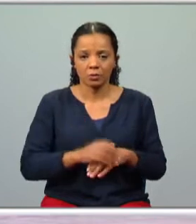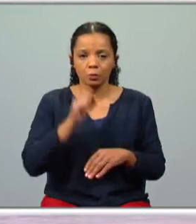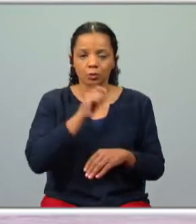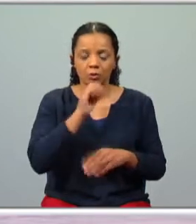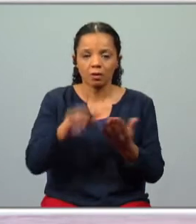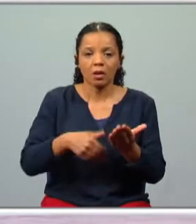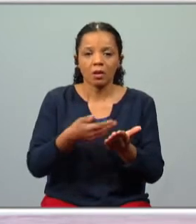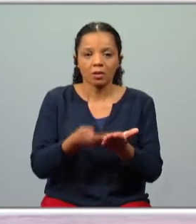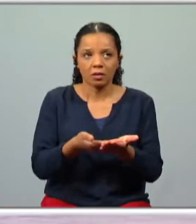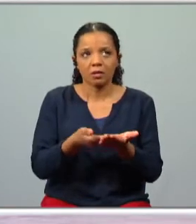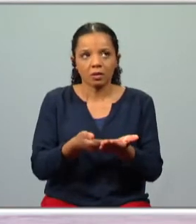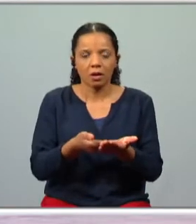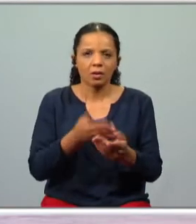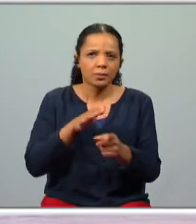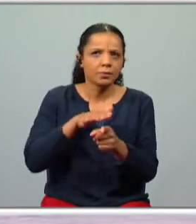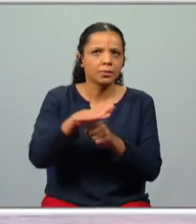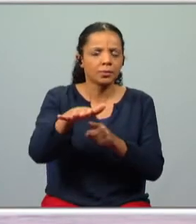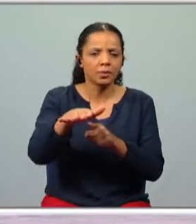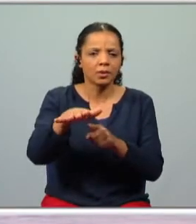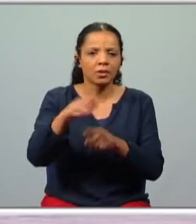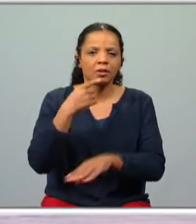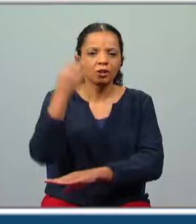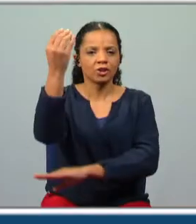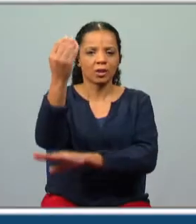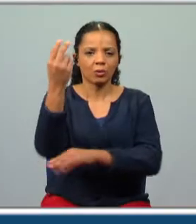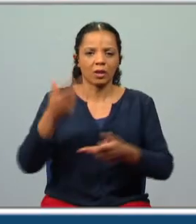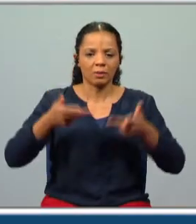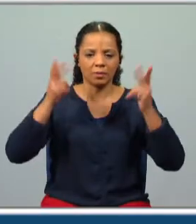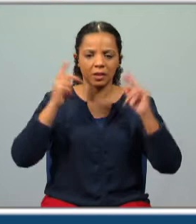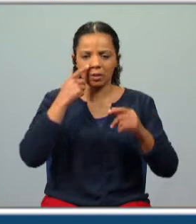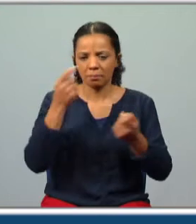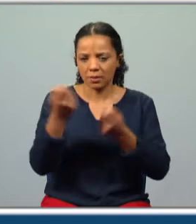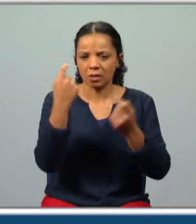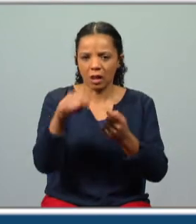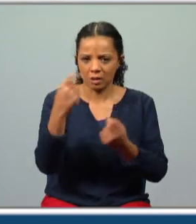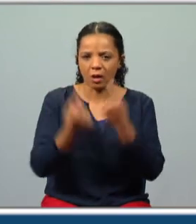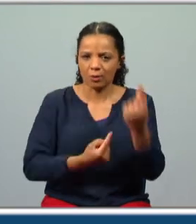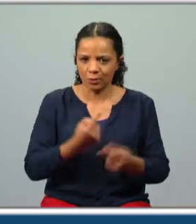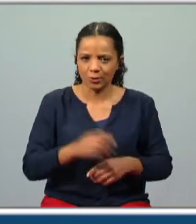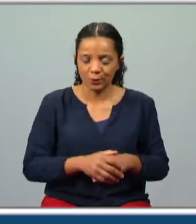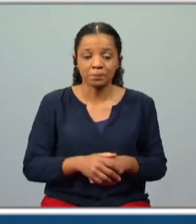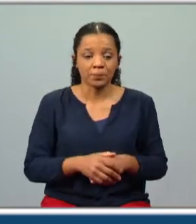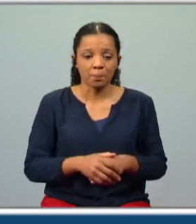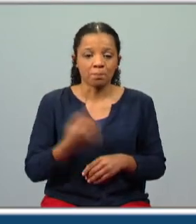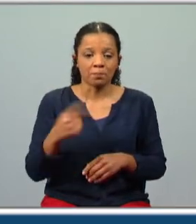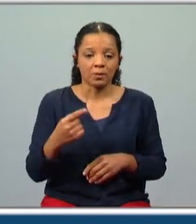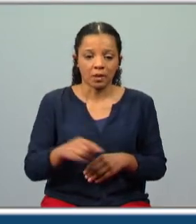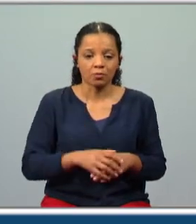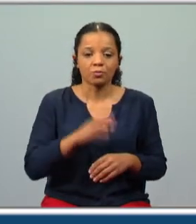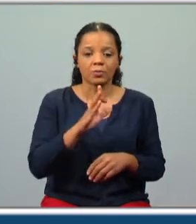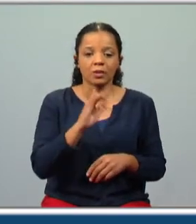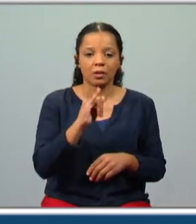inspirado a estátua da Liberdade. Imagina, e se tu o reparares, tem algumas semelhanças. E, portanto, temos aqui também uma